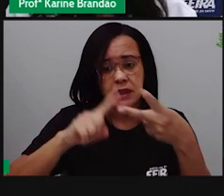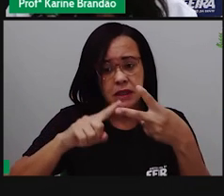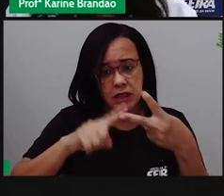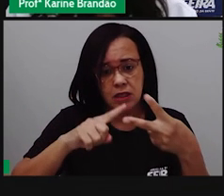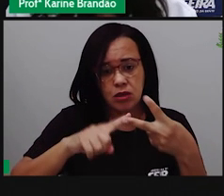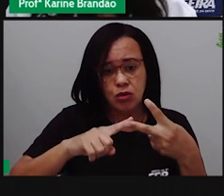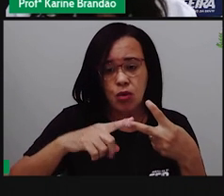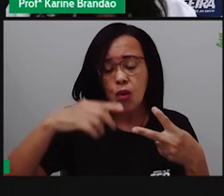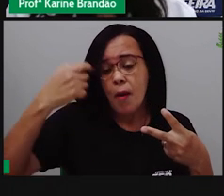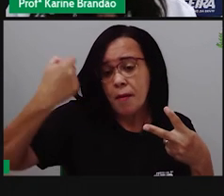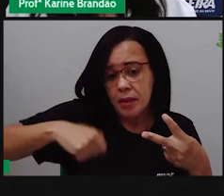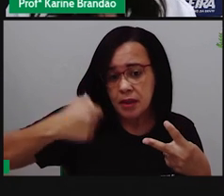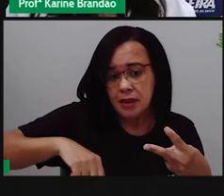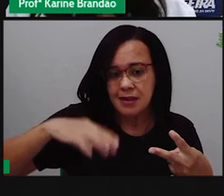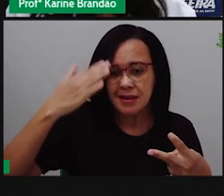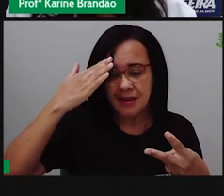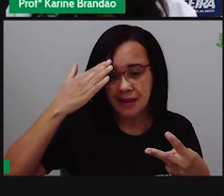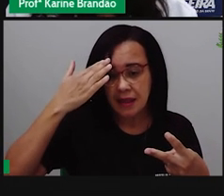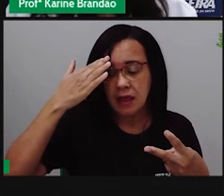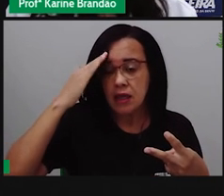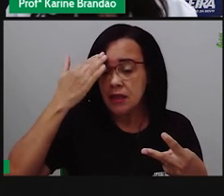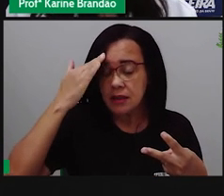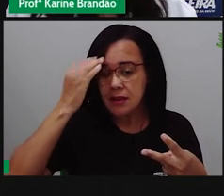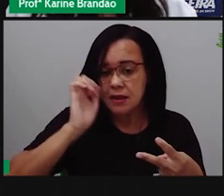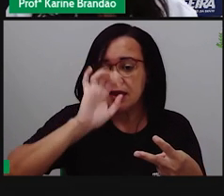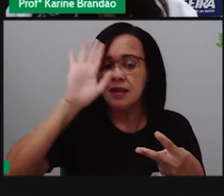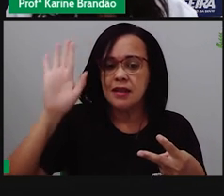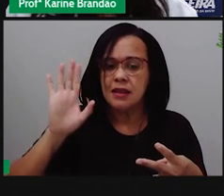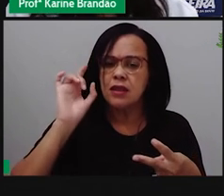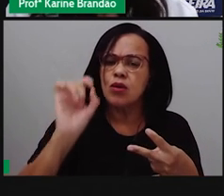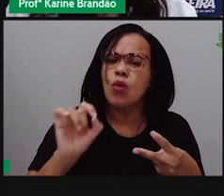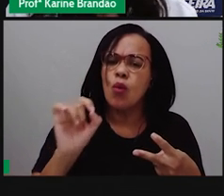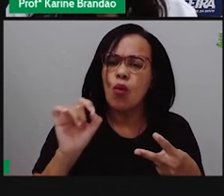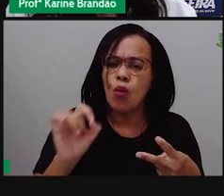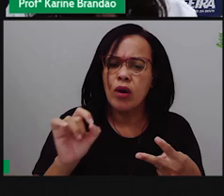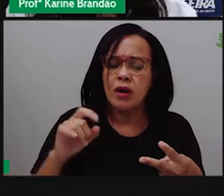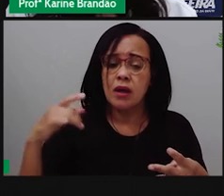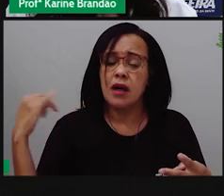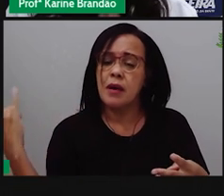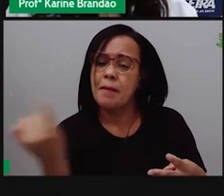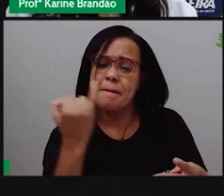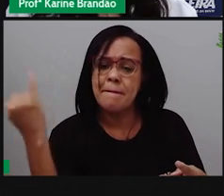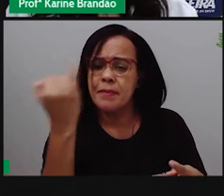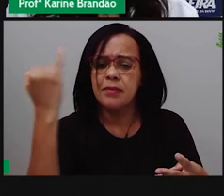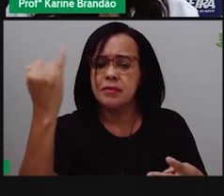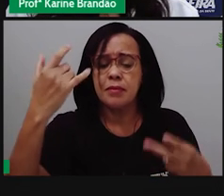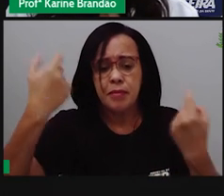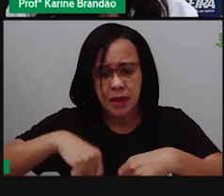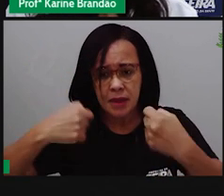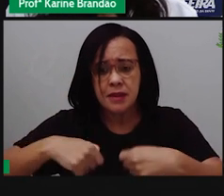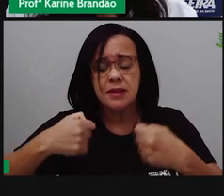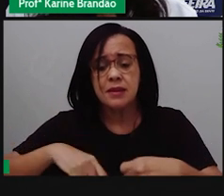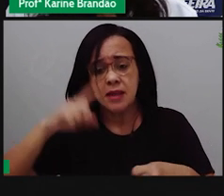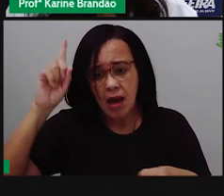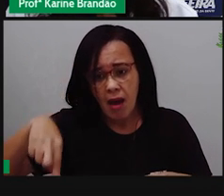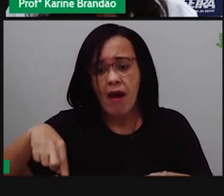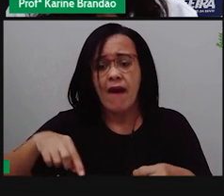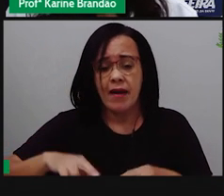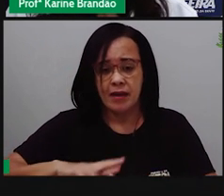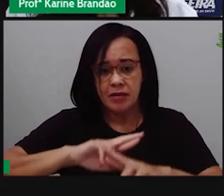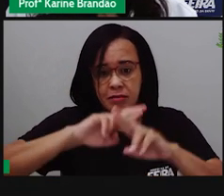válido, ou seja, é tão importante quanto o nós. Ou, às vezes, melhor, em certos